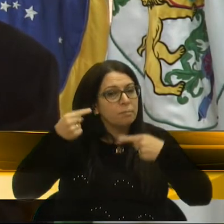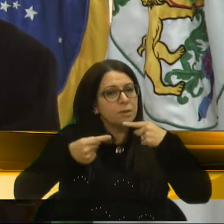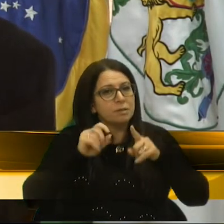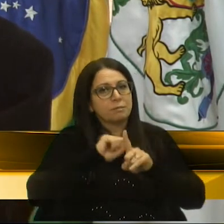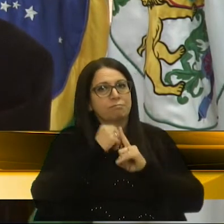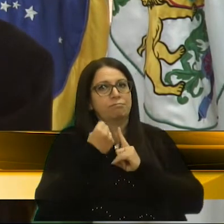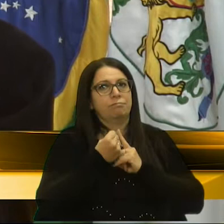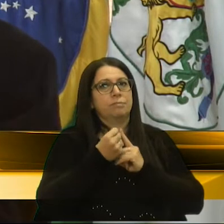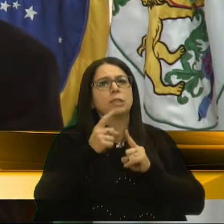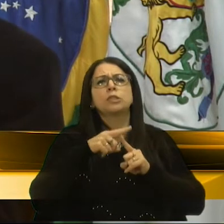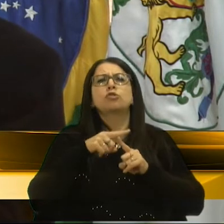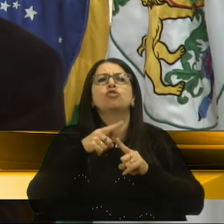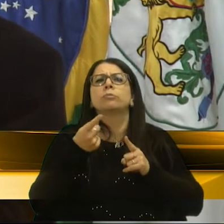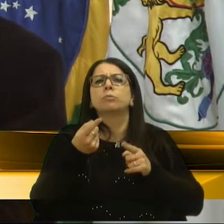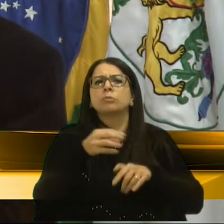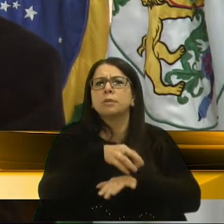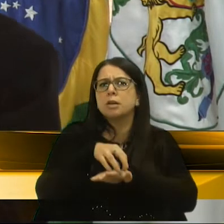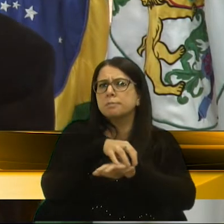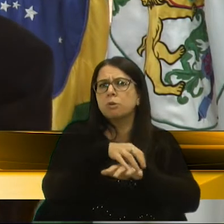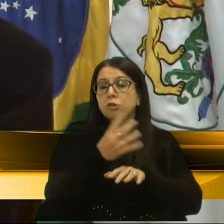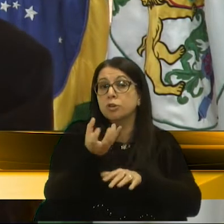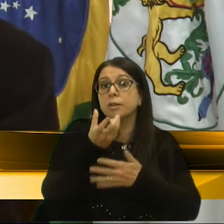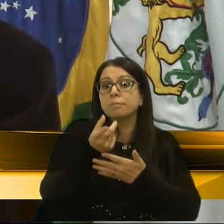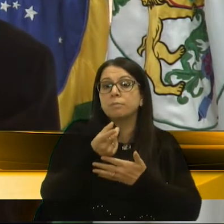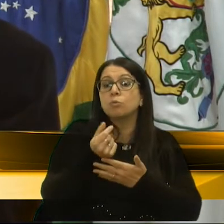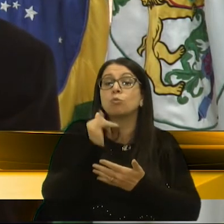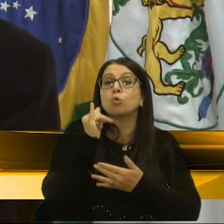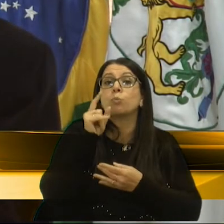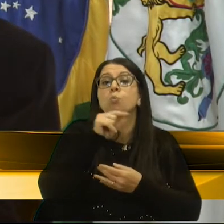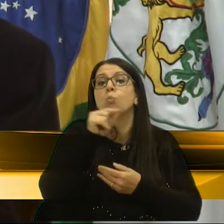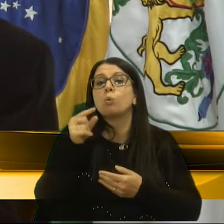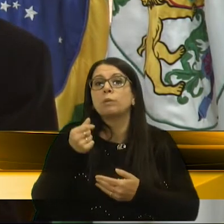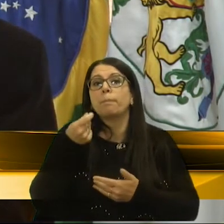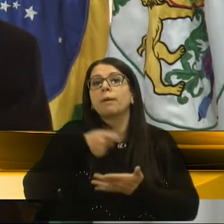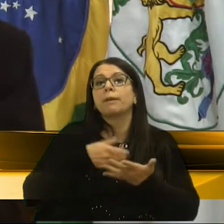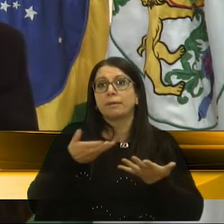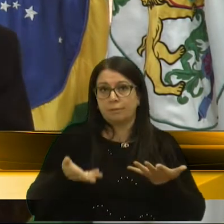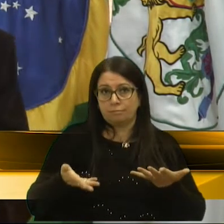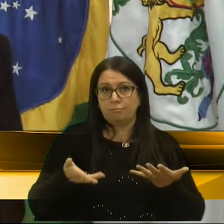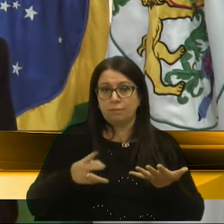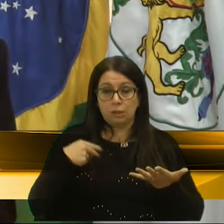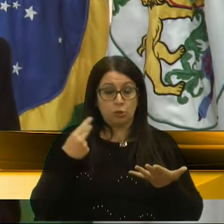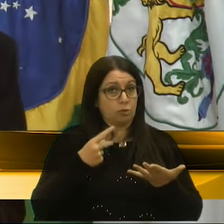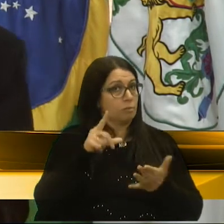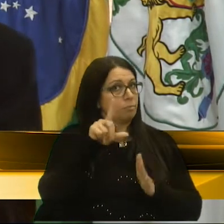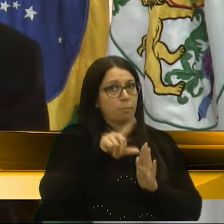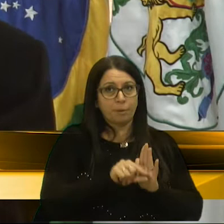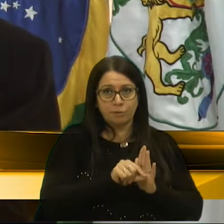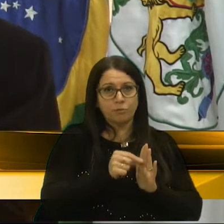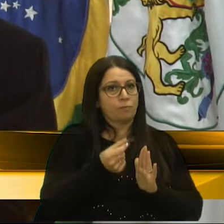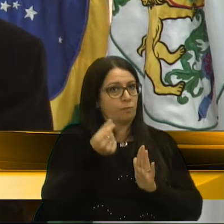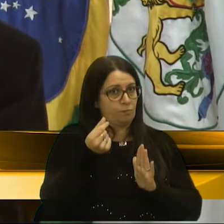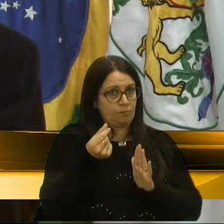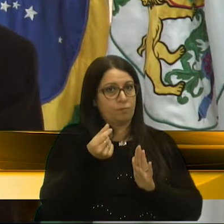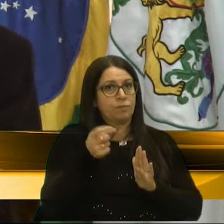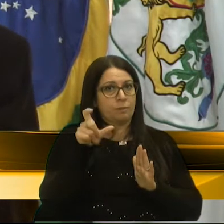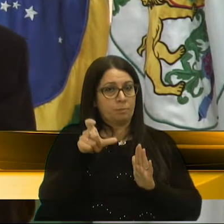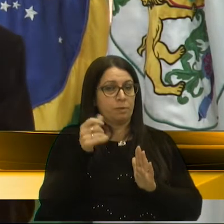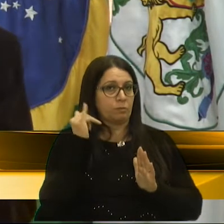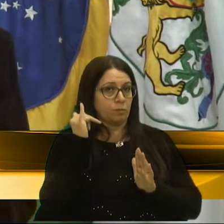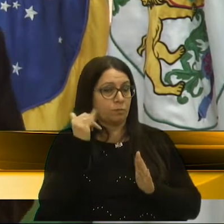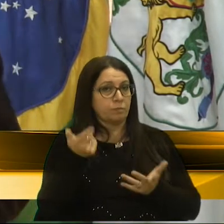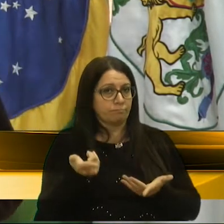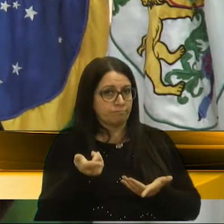sociedade. Que tipo de transporte nós queremos? A que custo? Se nós não baixarmos o preço da passagem do